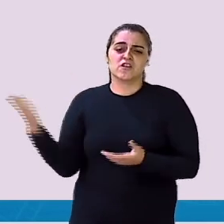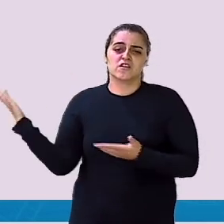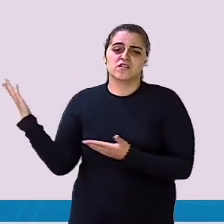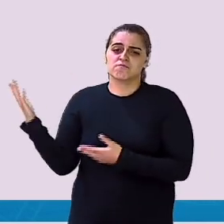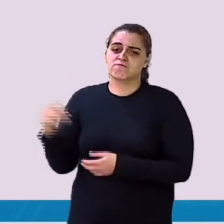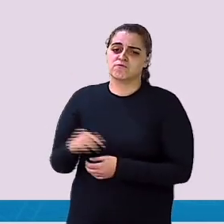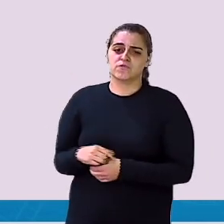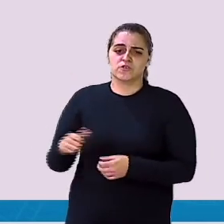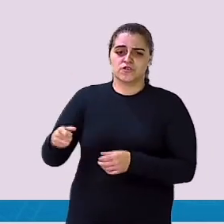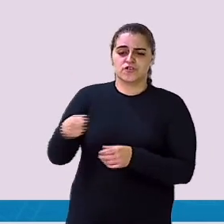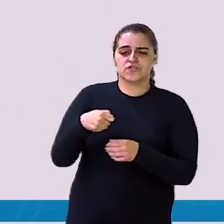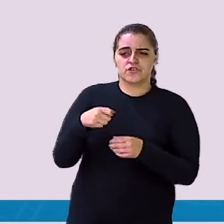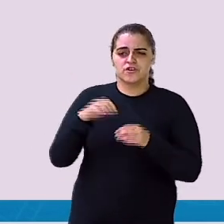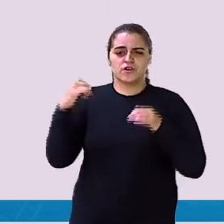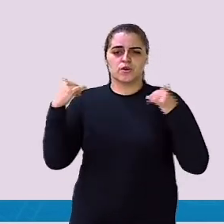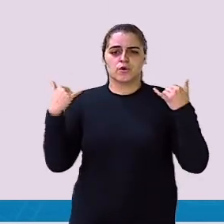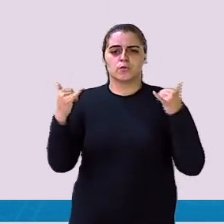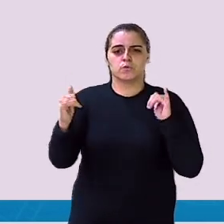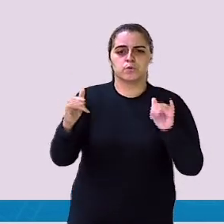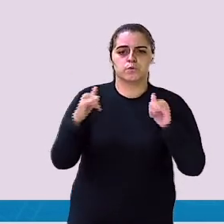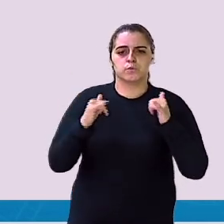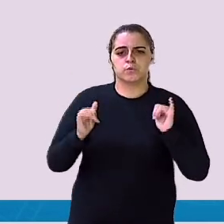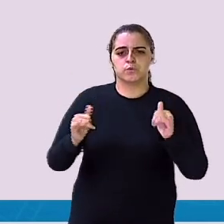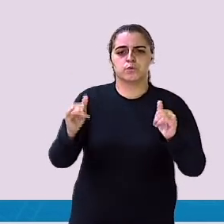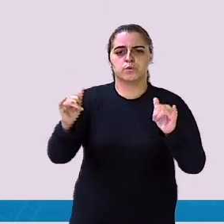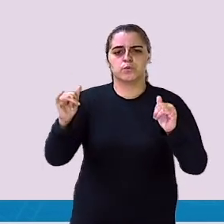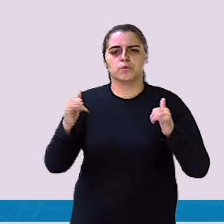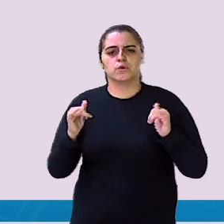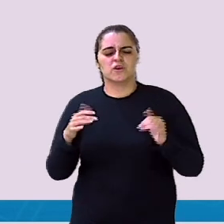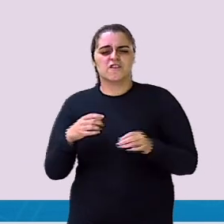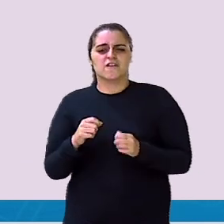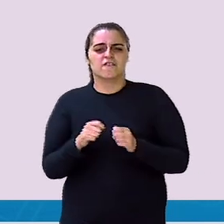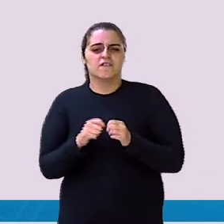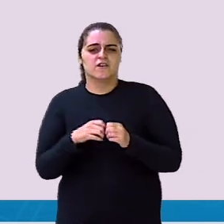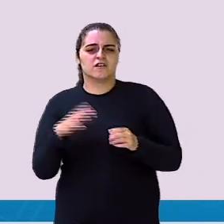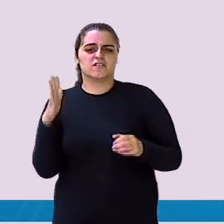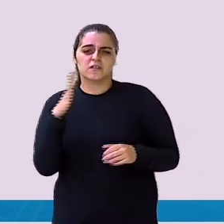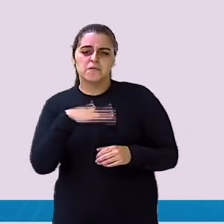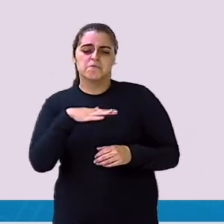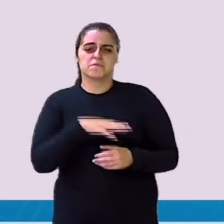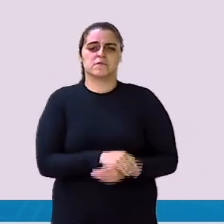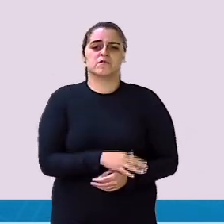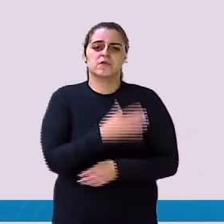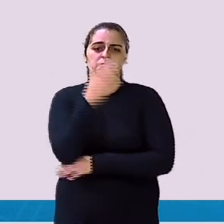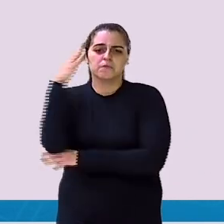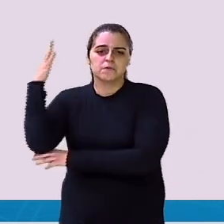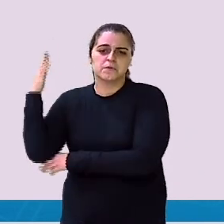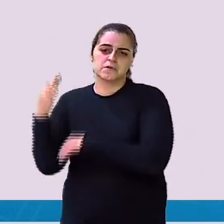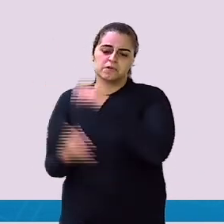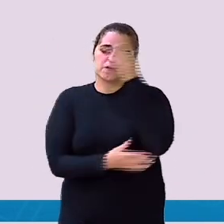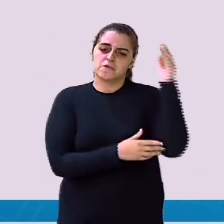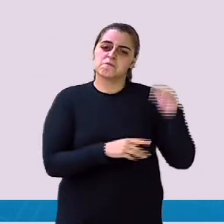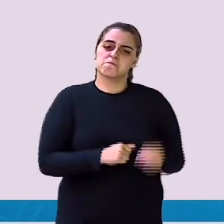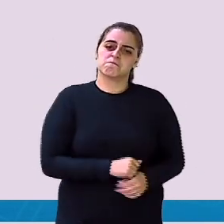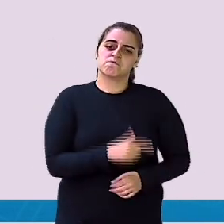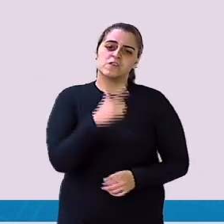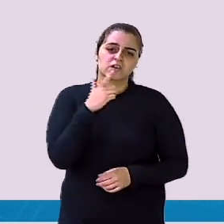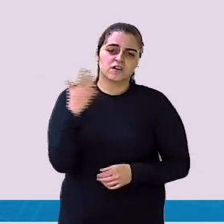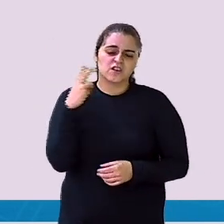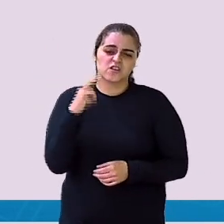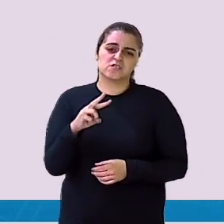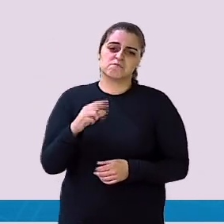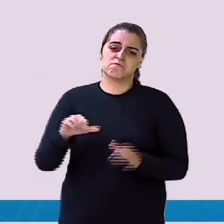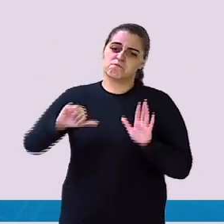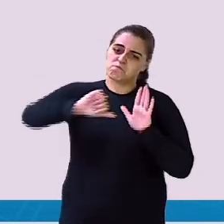ainda Puxando energia A toa Que faz mal Pro Nosso meio ambiente Então isso é uma atitude De